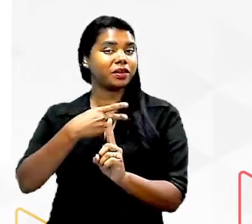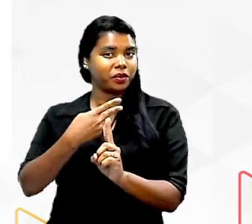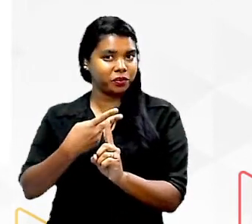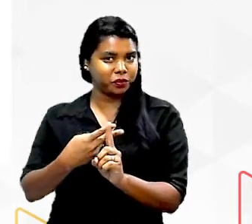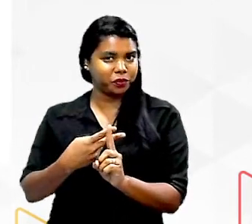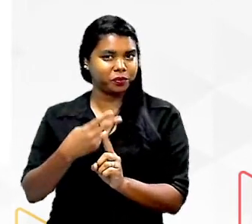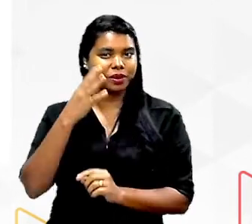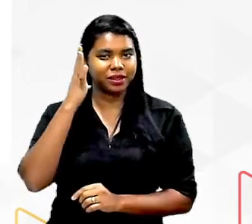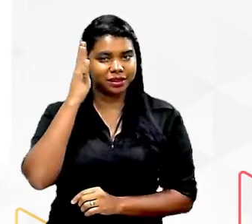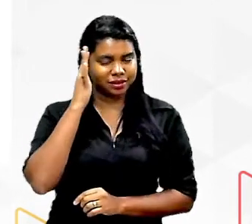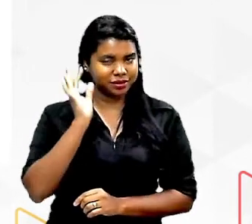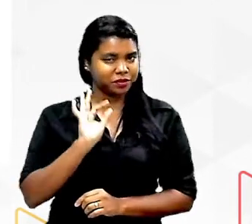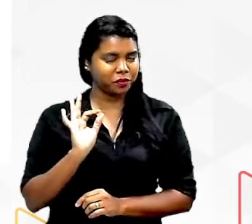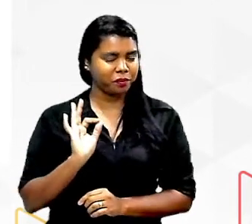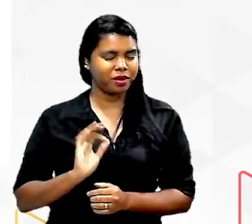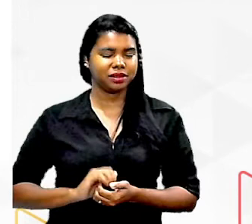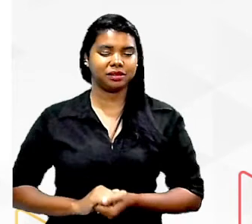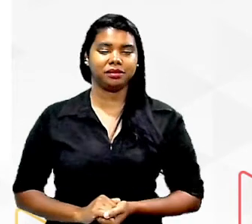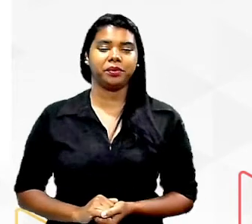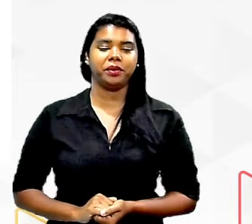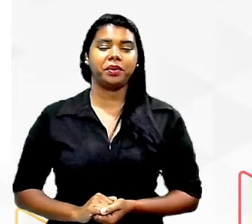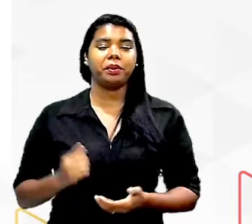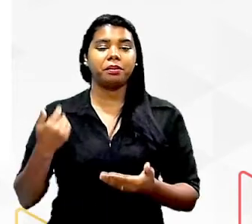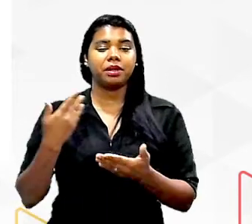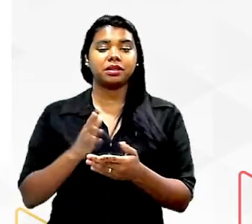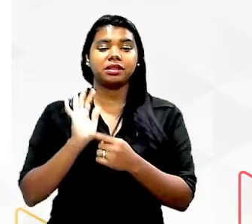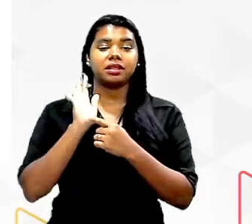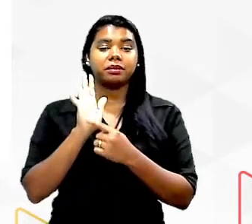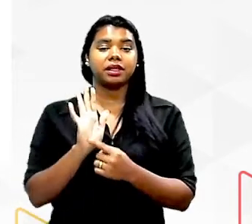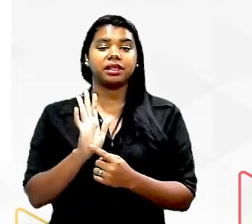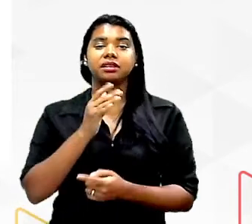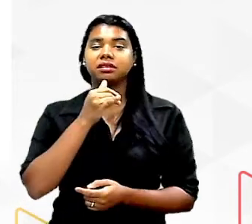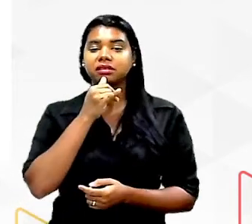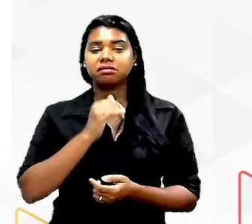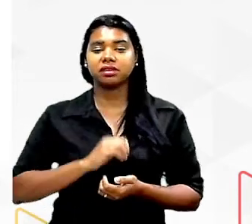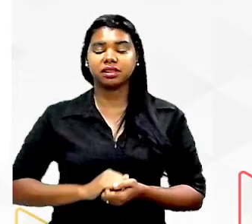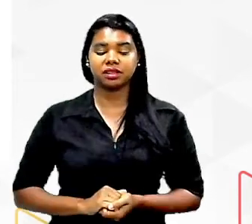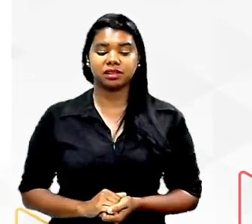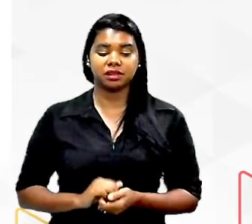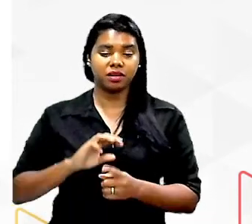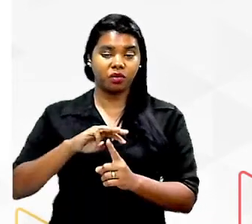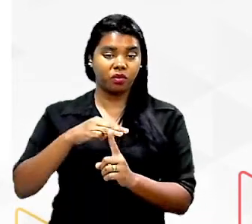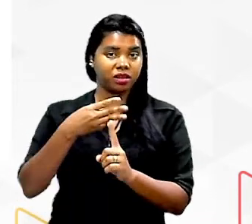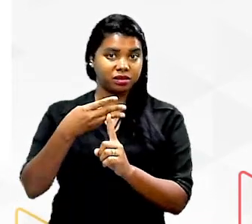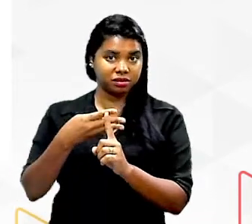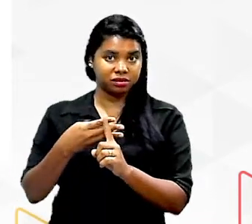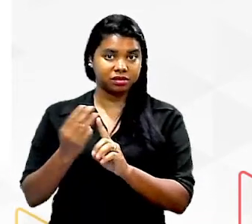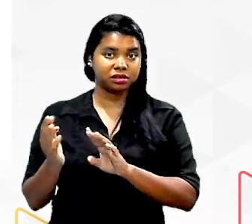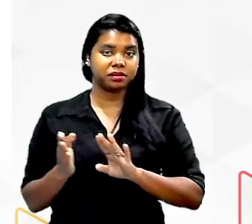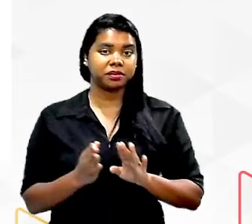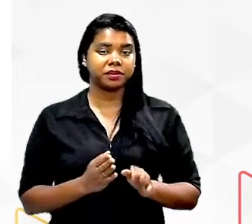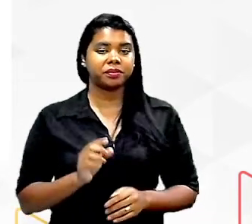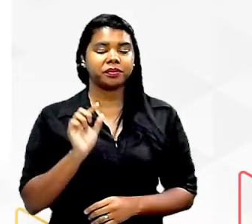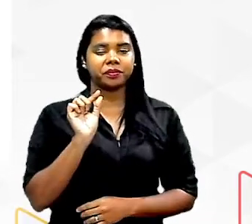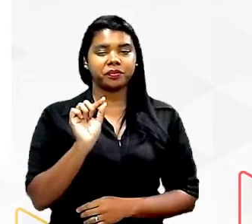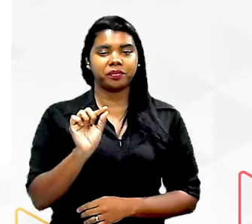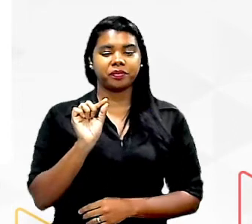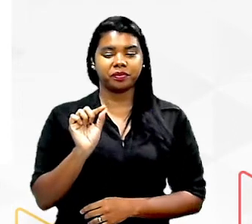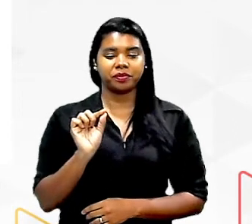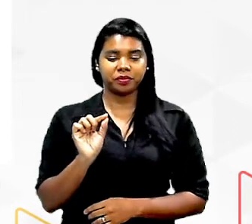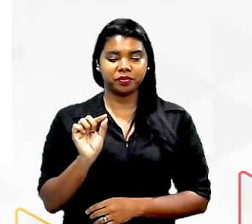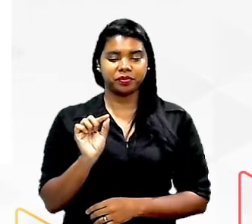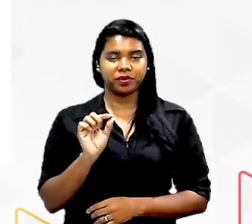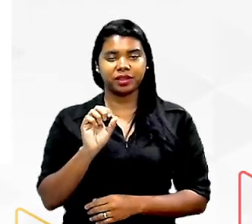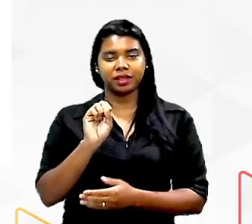tá no máximo mas eventualmente aparece sim uma ligação tripla enquanto que nas cadeias